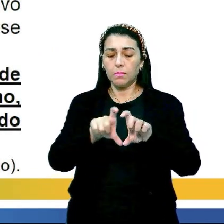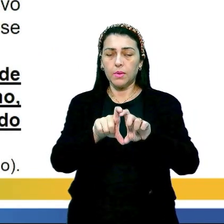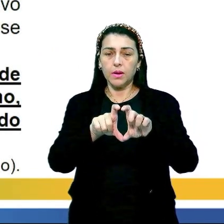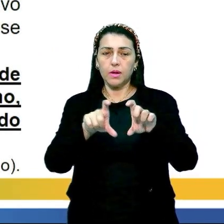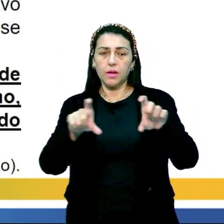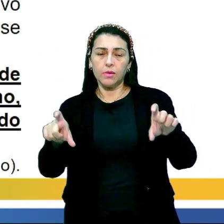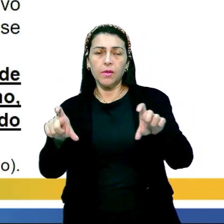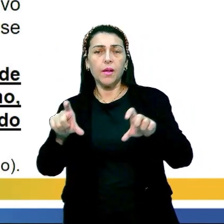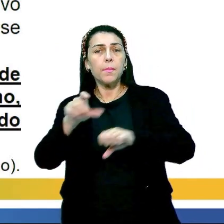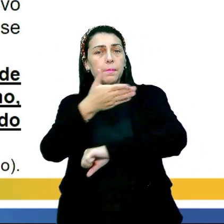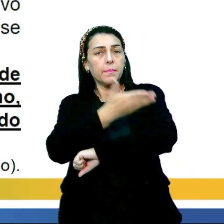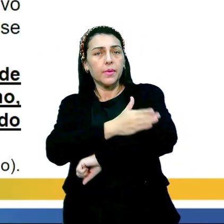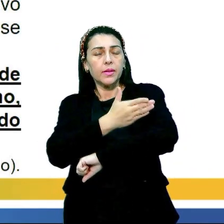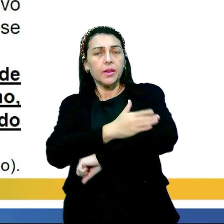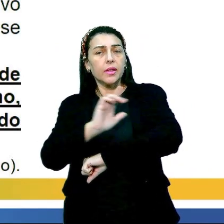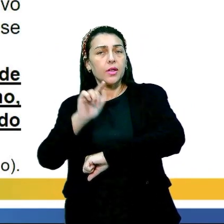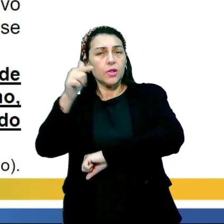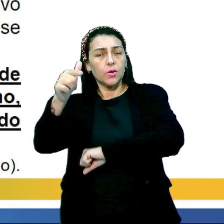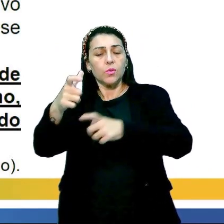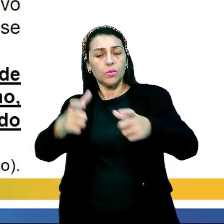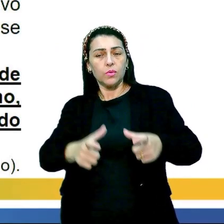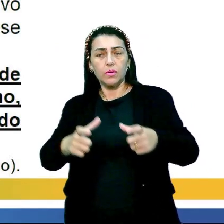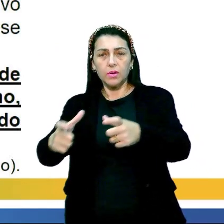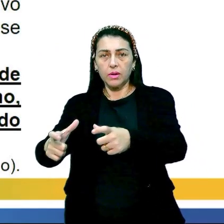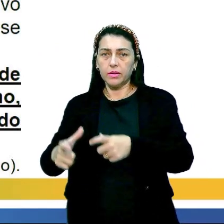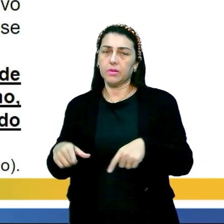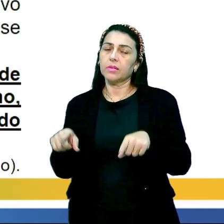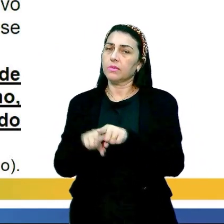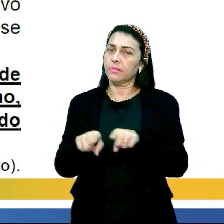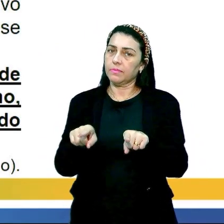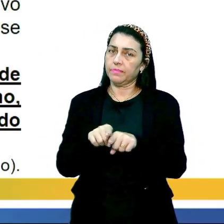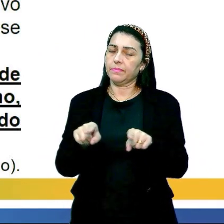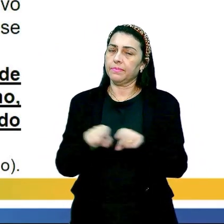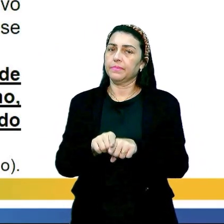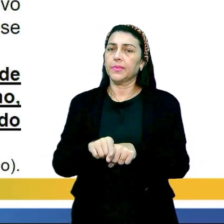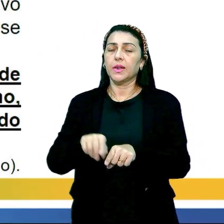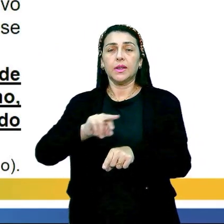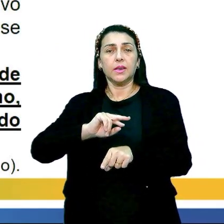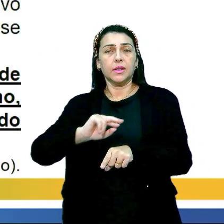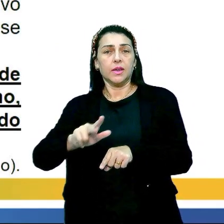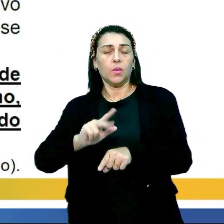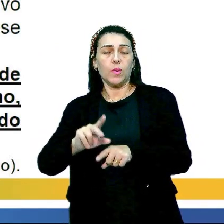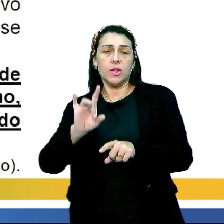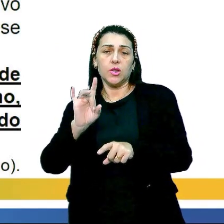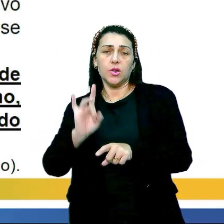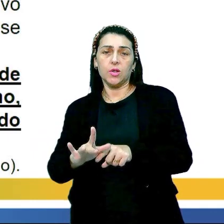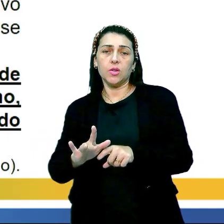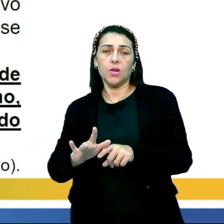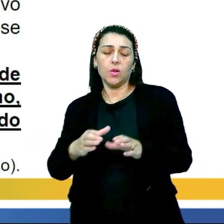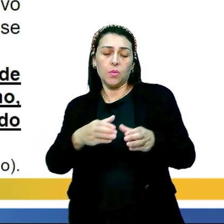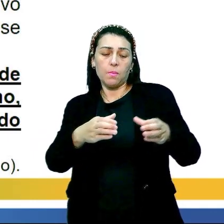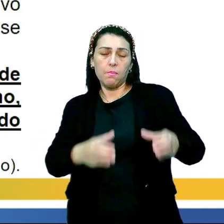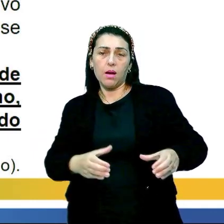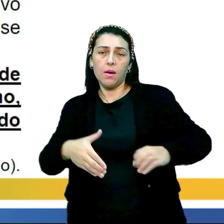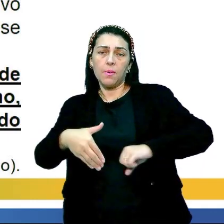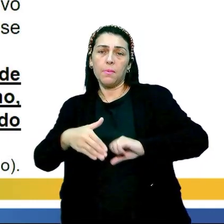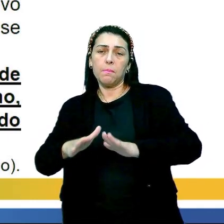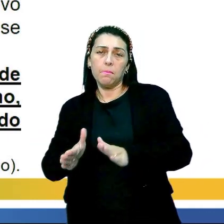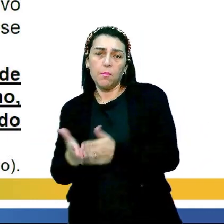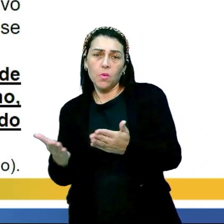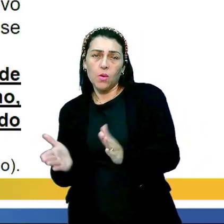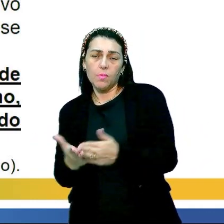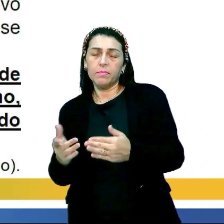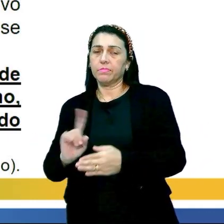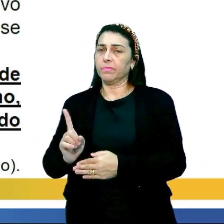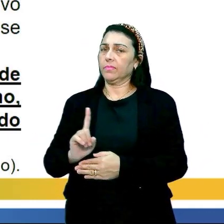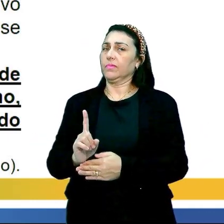praticado em outros lugares, né? Então, não era no subúrbio ali, a sua primitividade não tinha uma